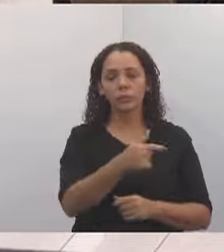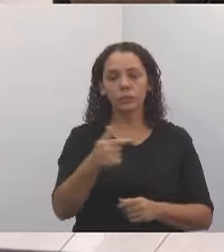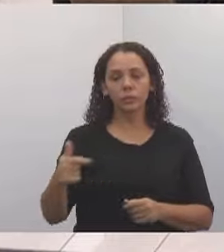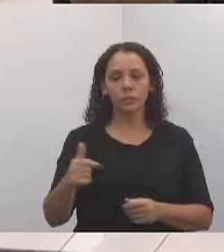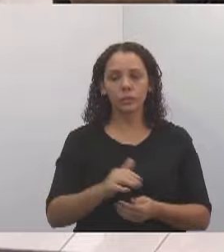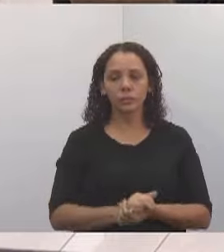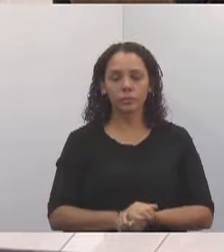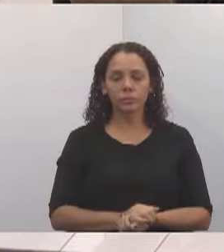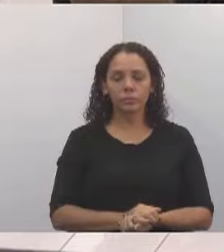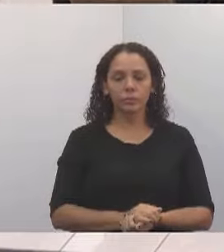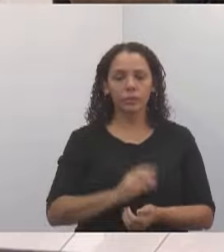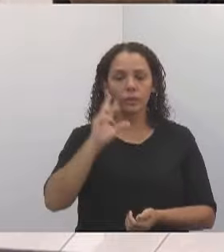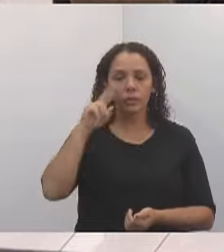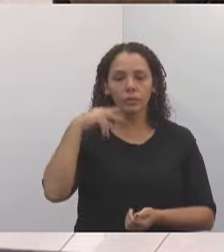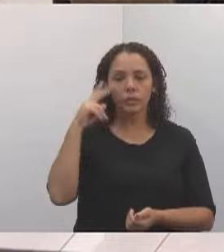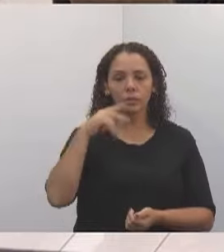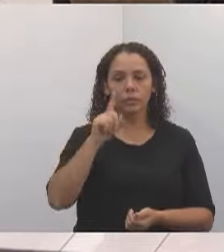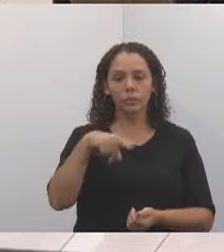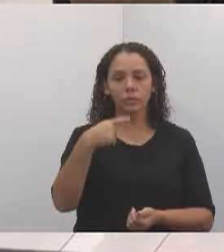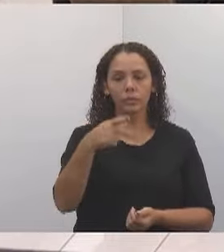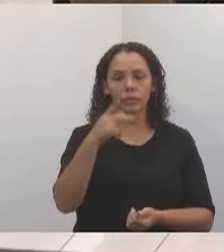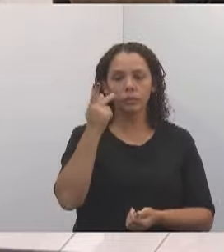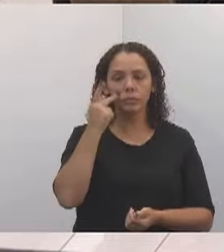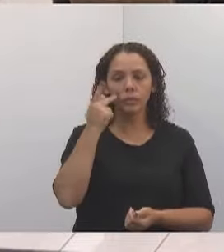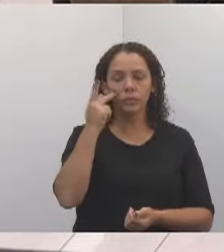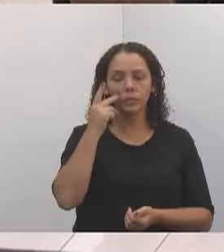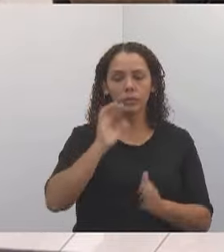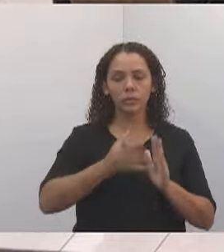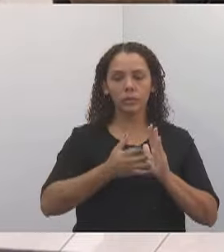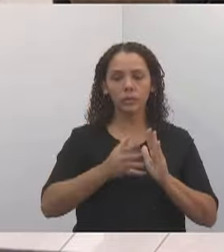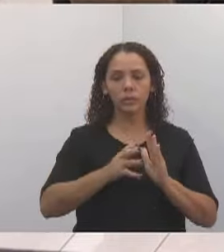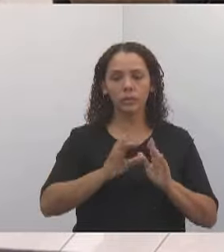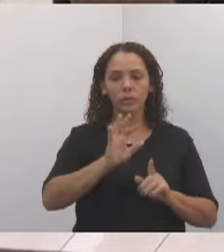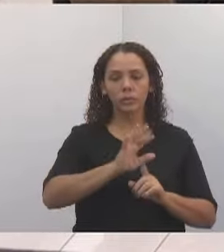Próximo vereador, Paulino dos Condutores, Podemos.